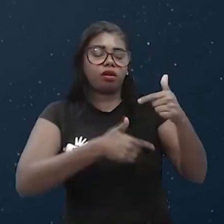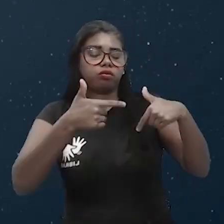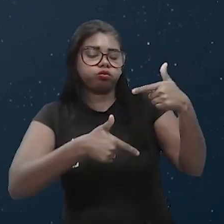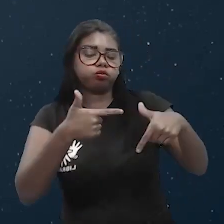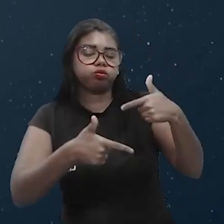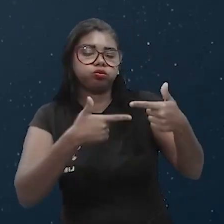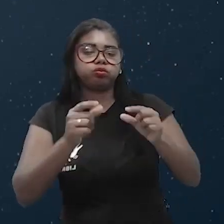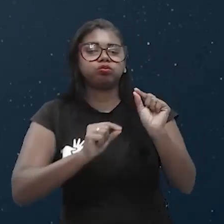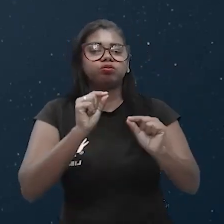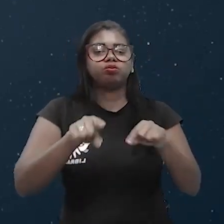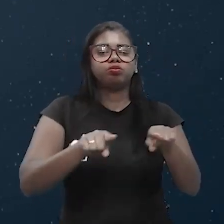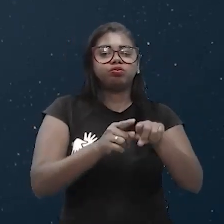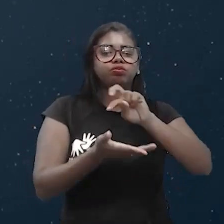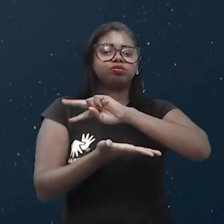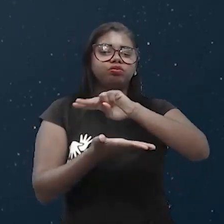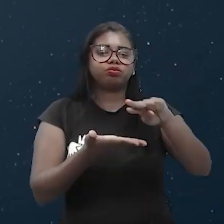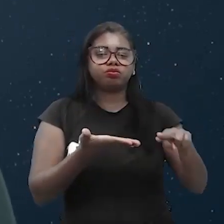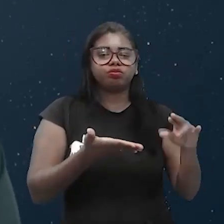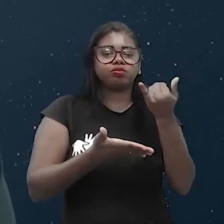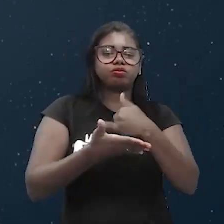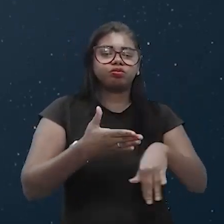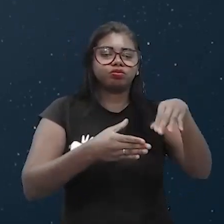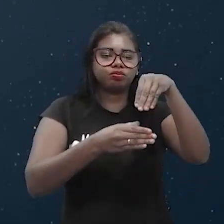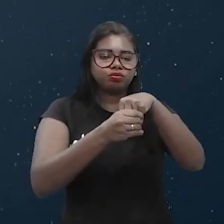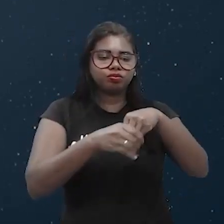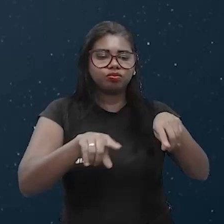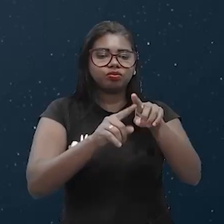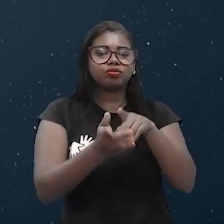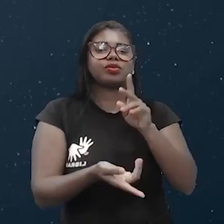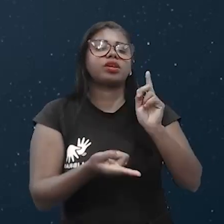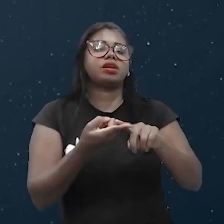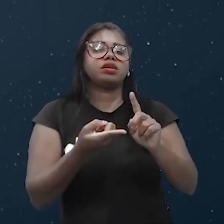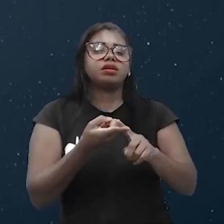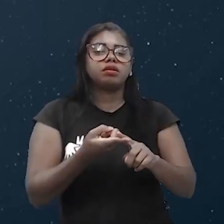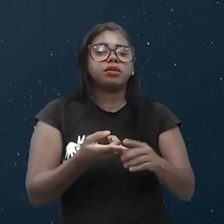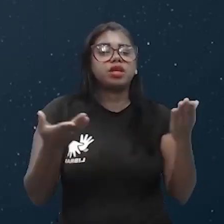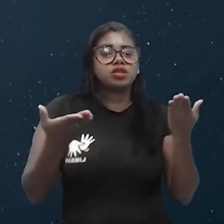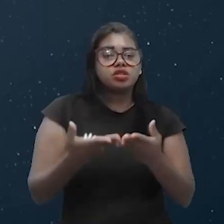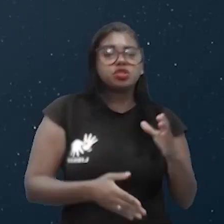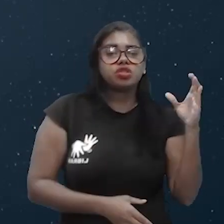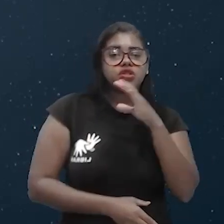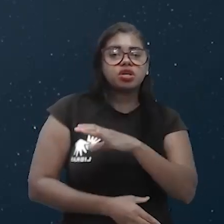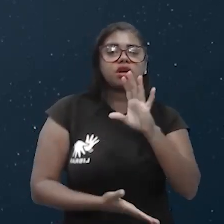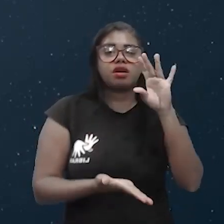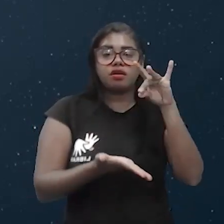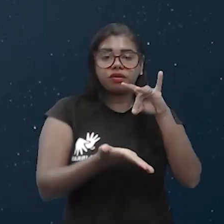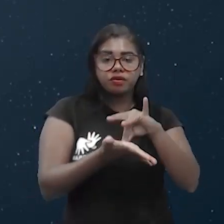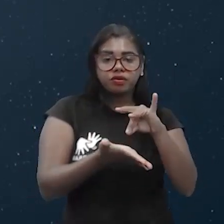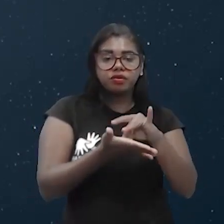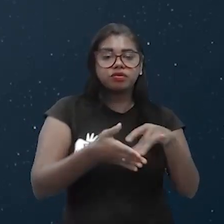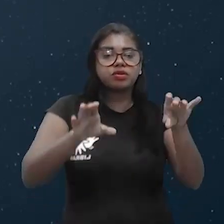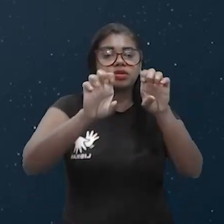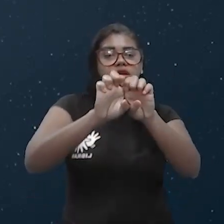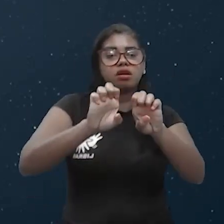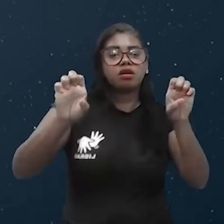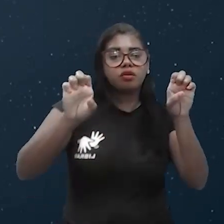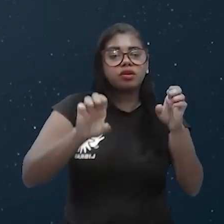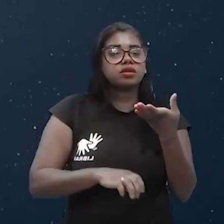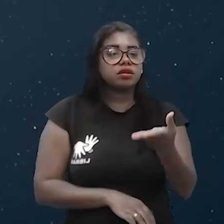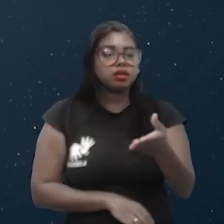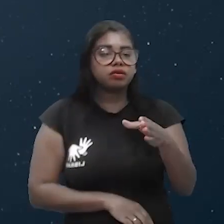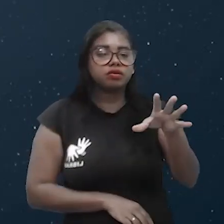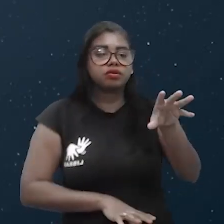variação da energia interna. Esse calor, ele vai ser obtido pelaquela equação em que você vai pegar